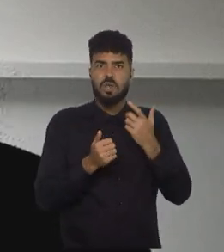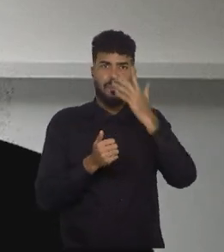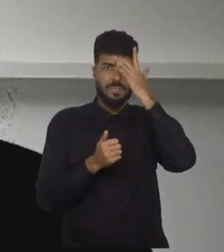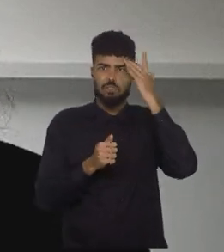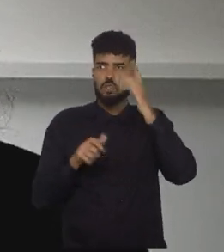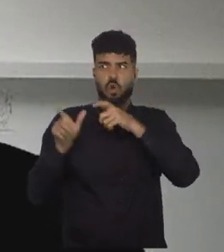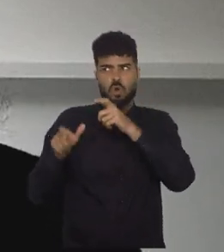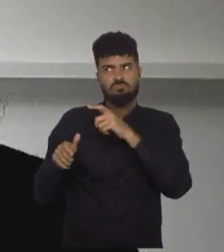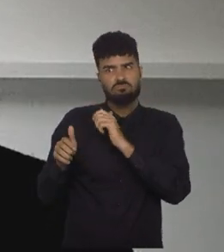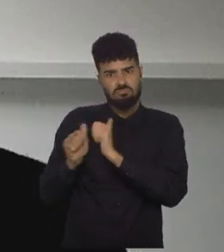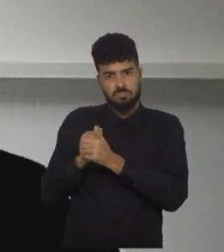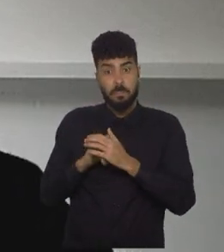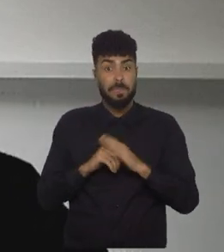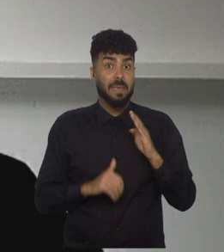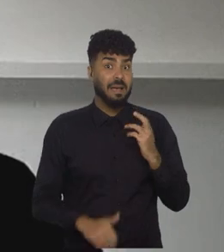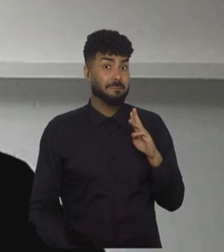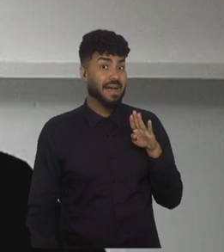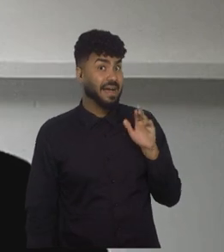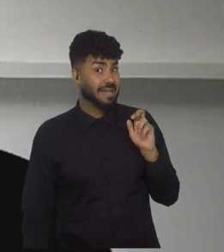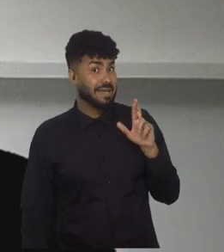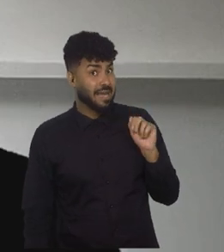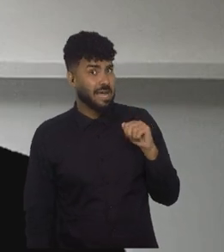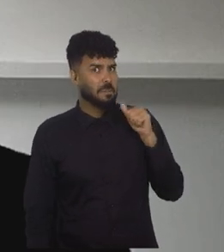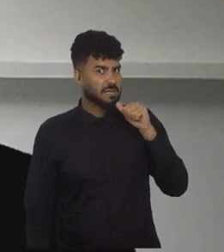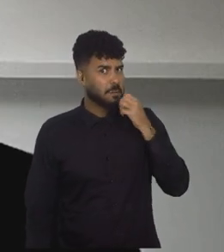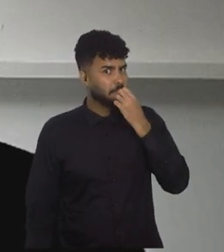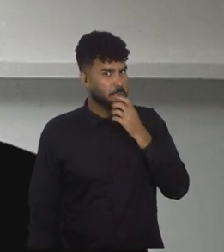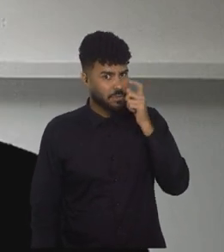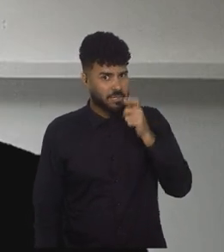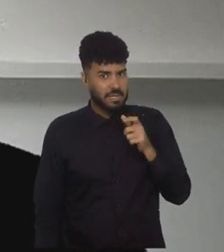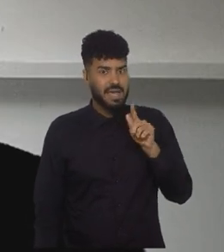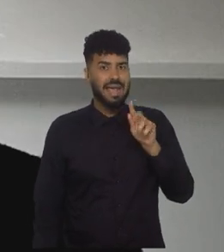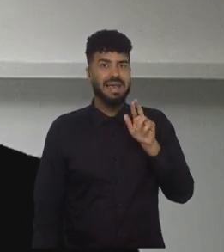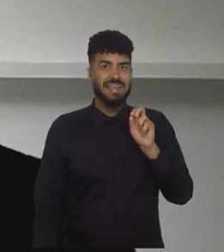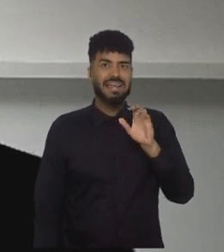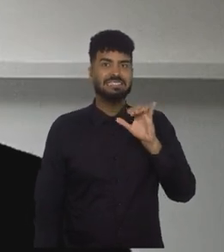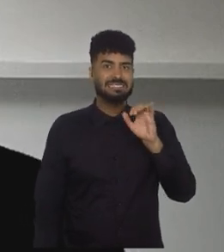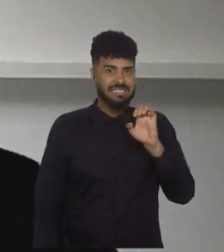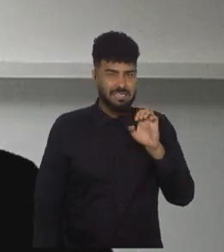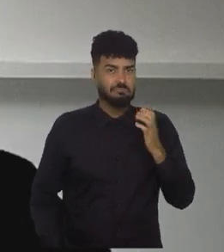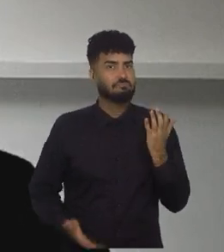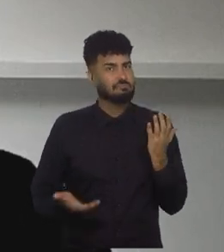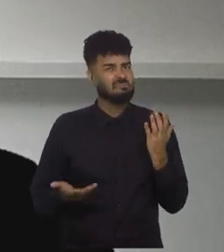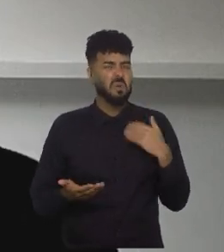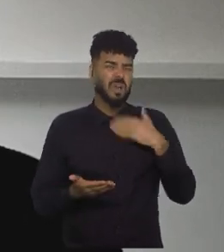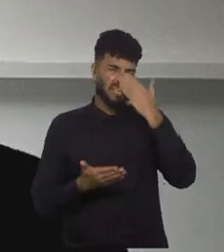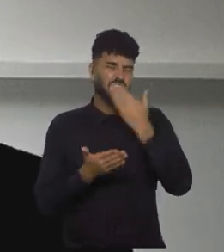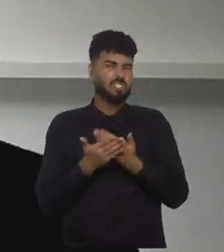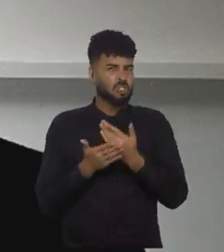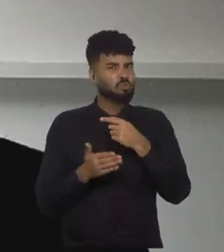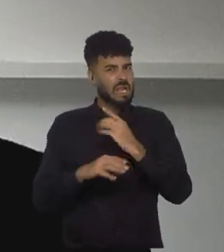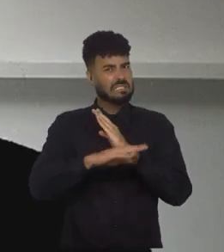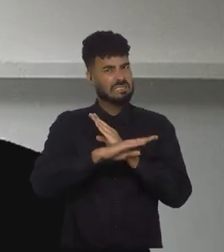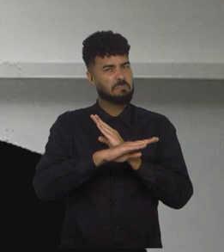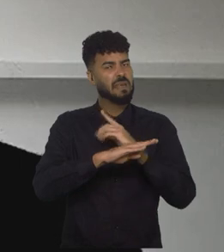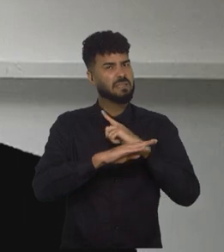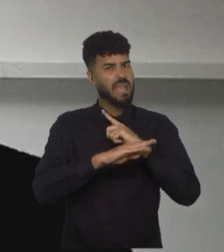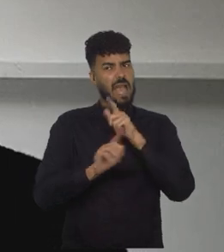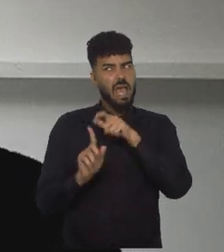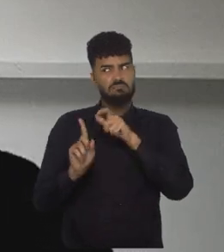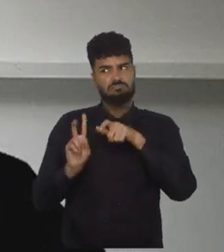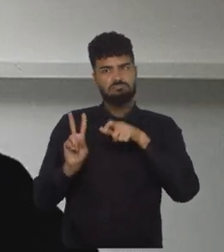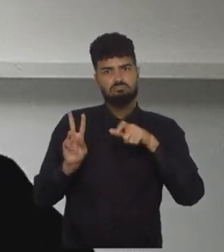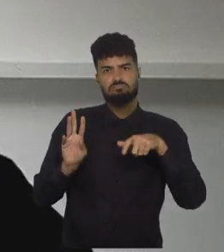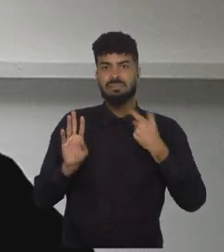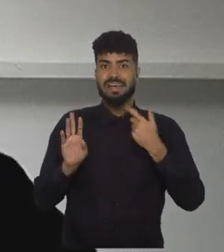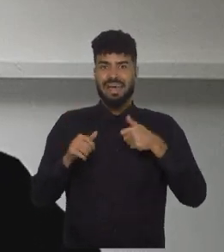Bárbara Banda, que é um nome interessante, tem Grace Chanda também. Então, eu acho que, de repente, mesmo que der a